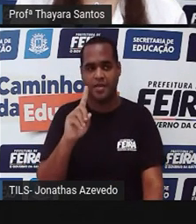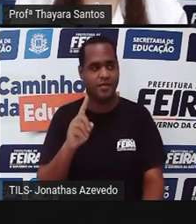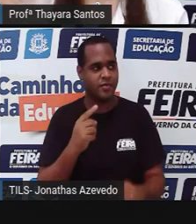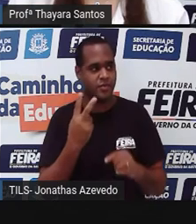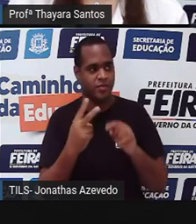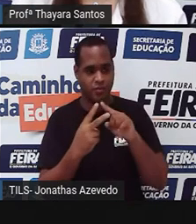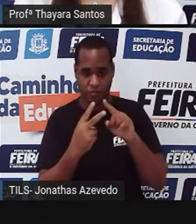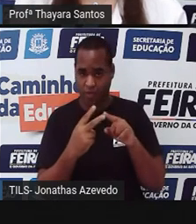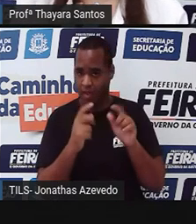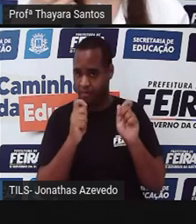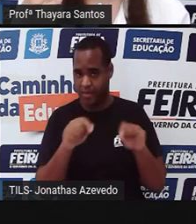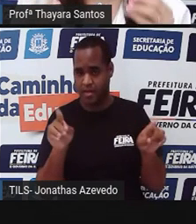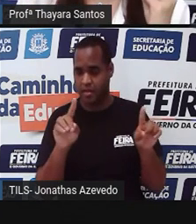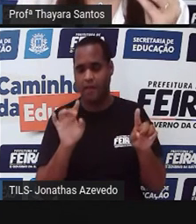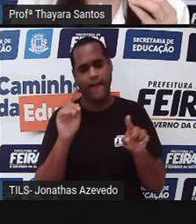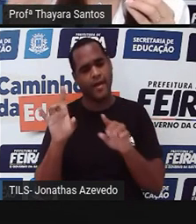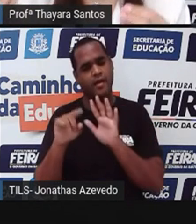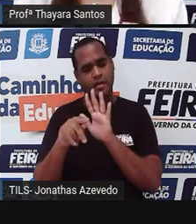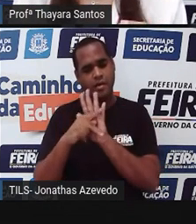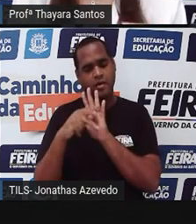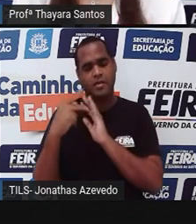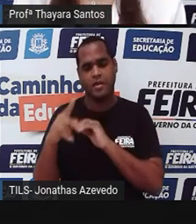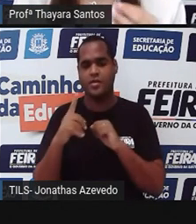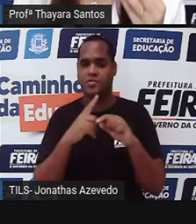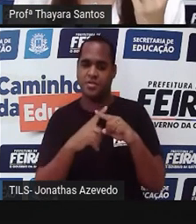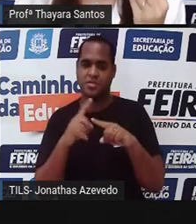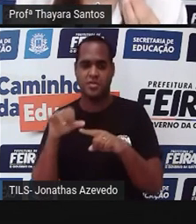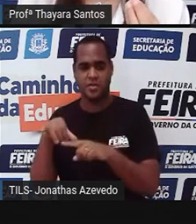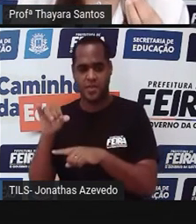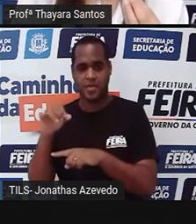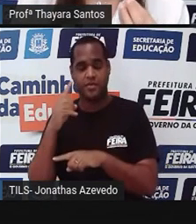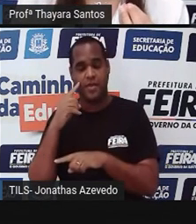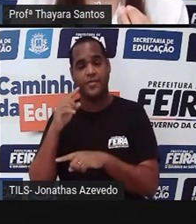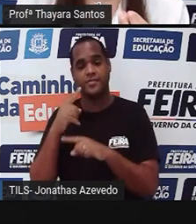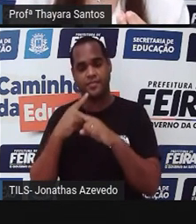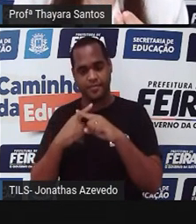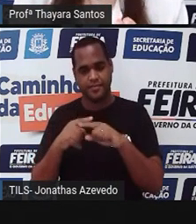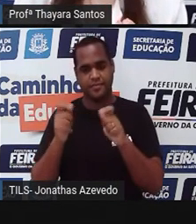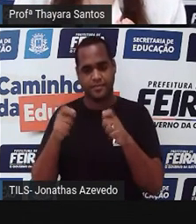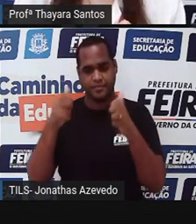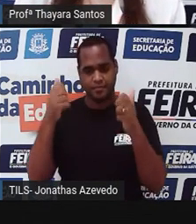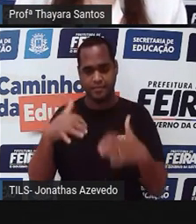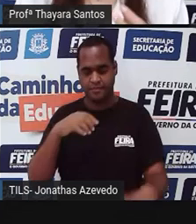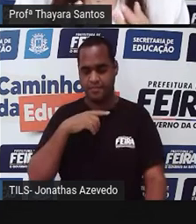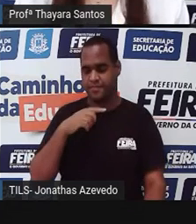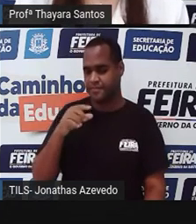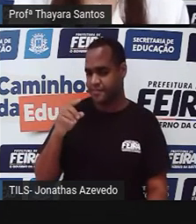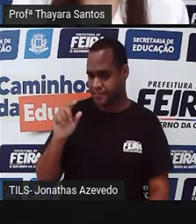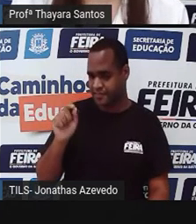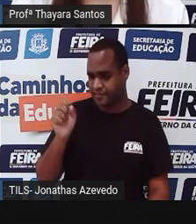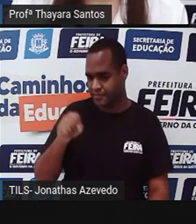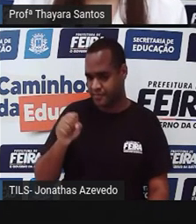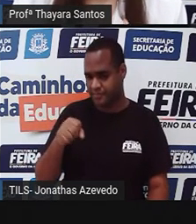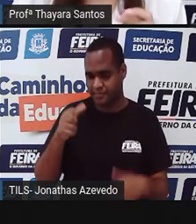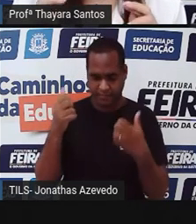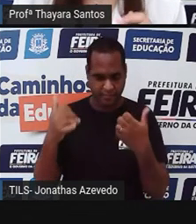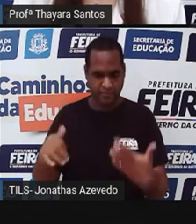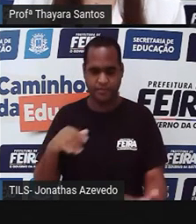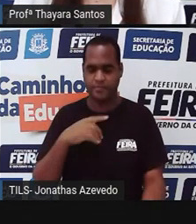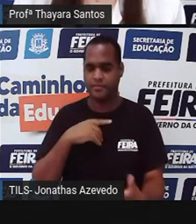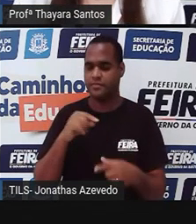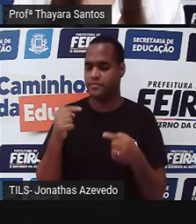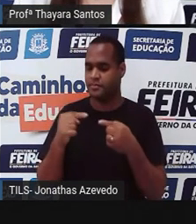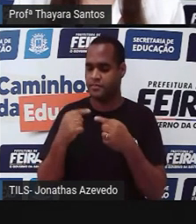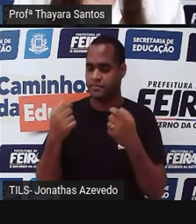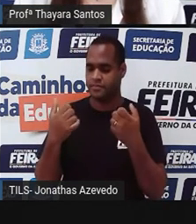os dois, já que ele só tem um X e um Y. Então, se esse X que ele tem, esse cromossomo X que ele tem, tiver esse gene